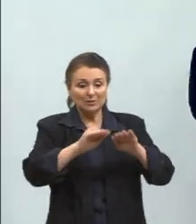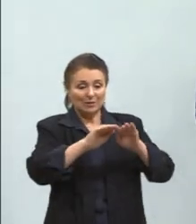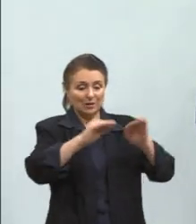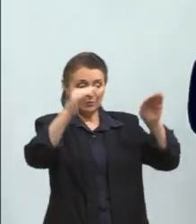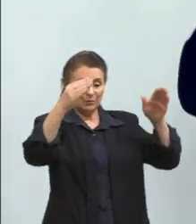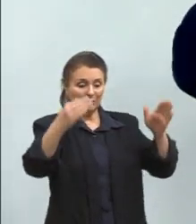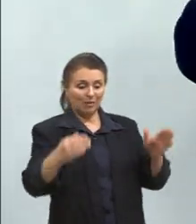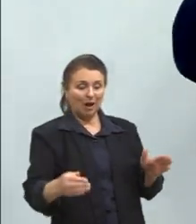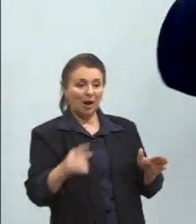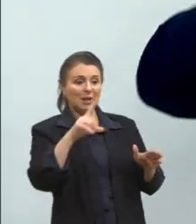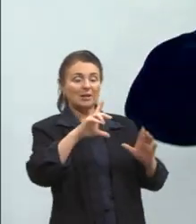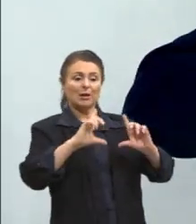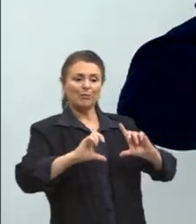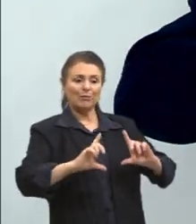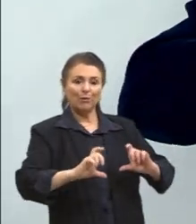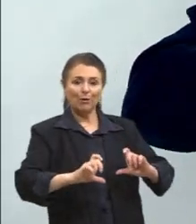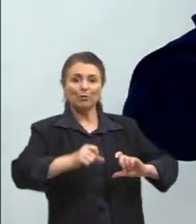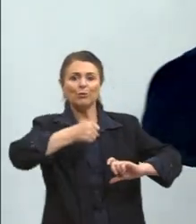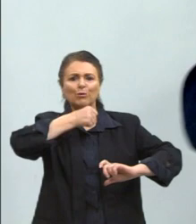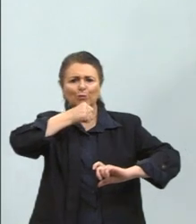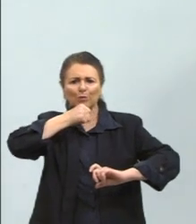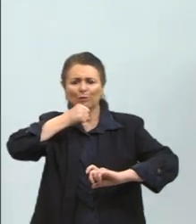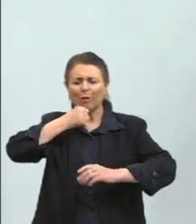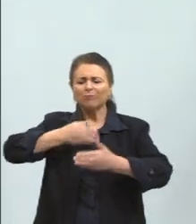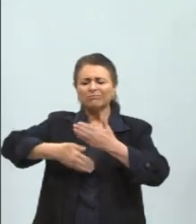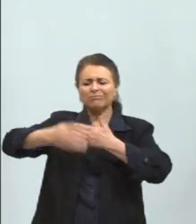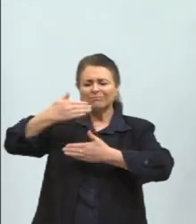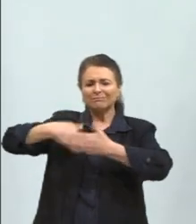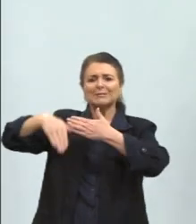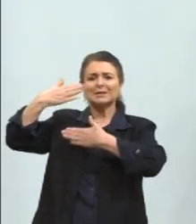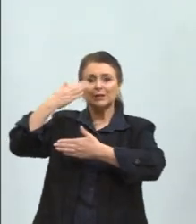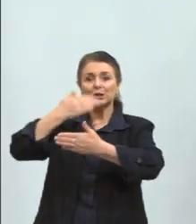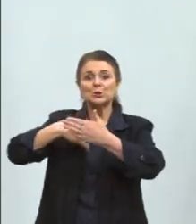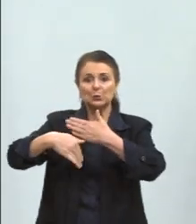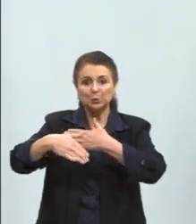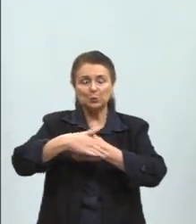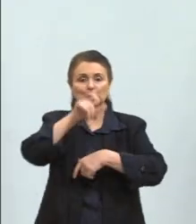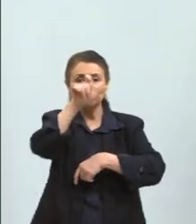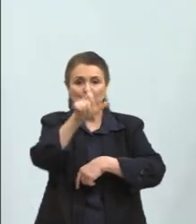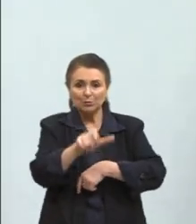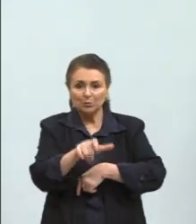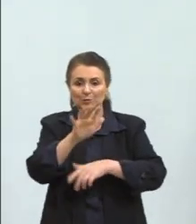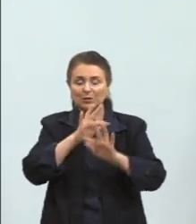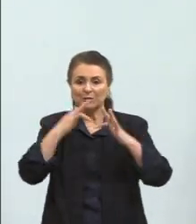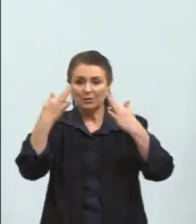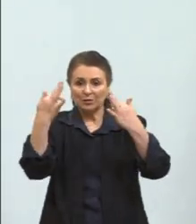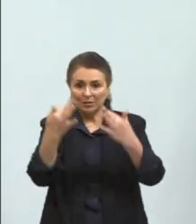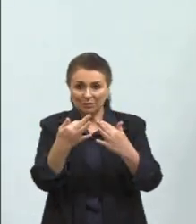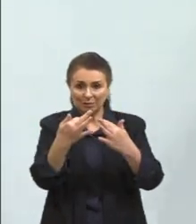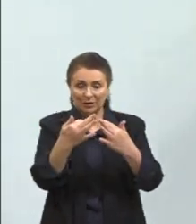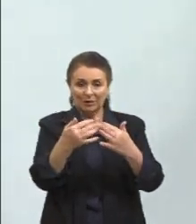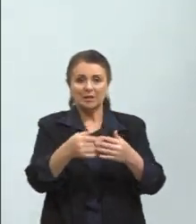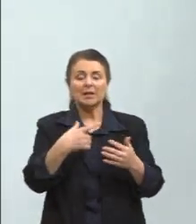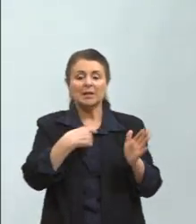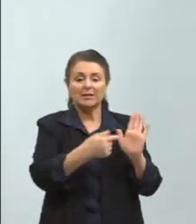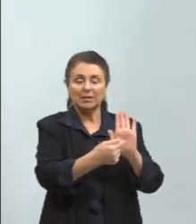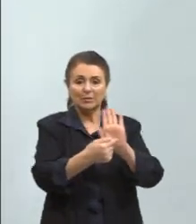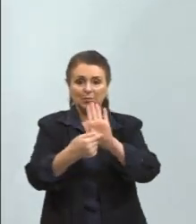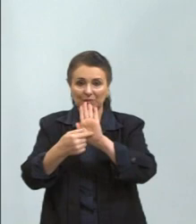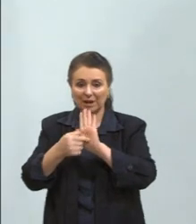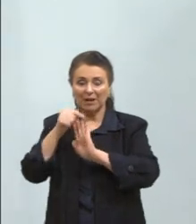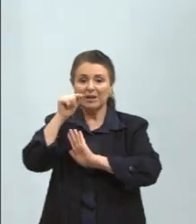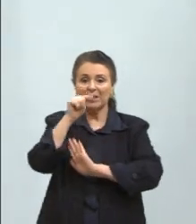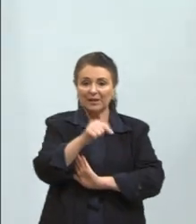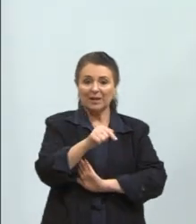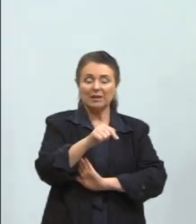as fotos dos avós, dos tataravós, do que eles tiverem. Uma representação tem que ter nesse altar para mostrar que ele ainda é